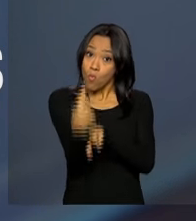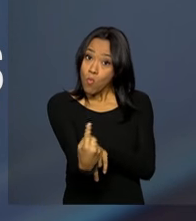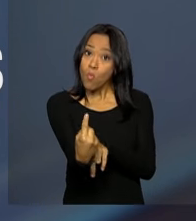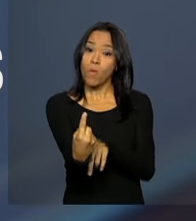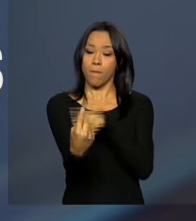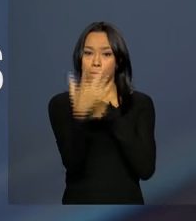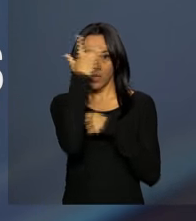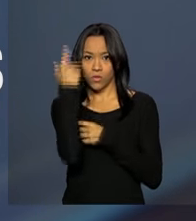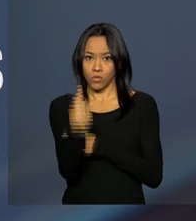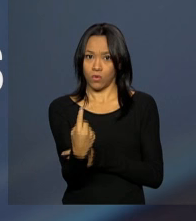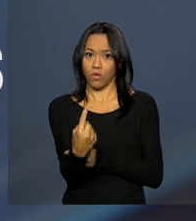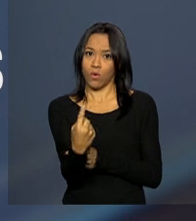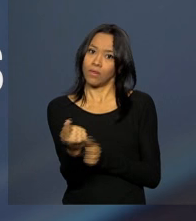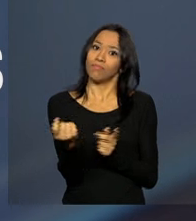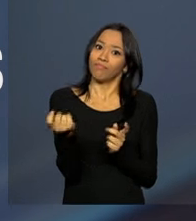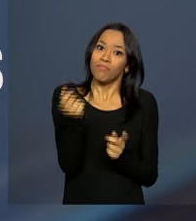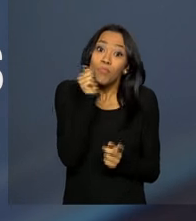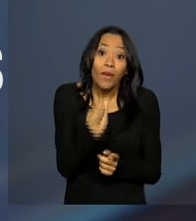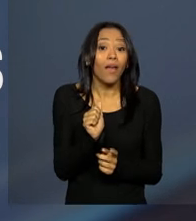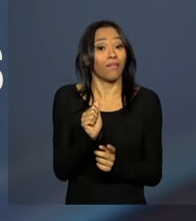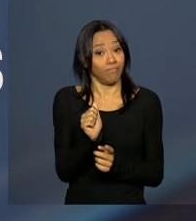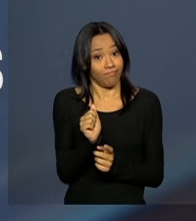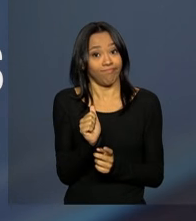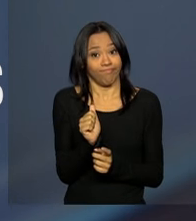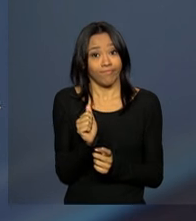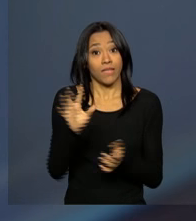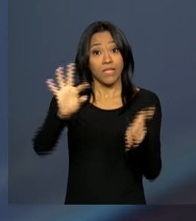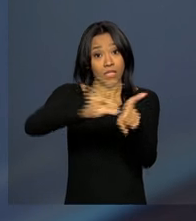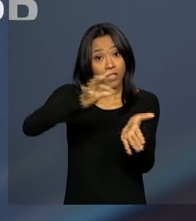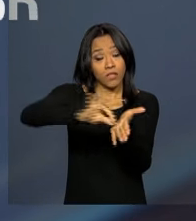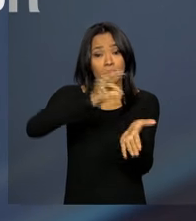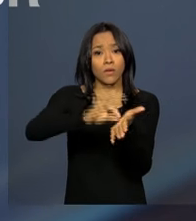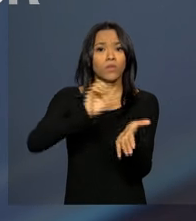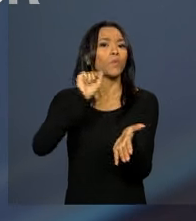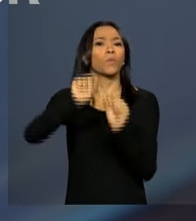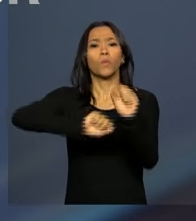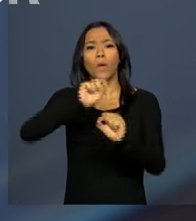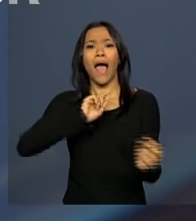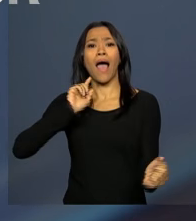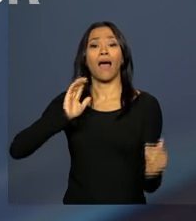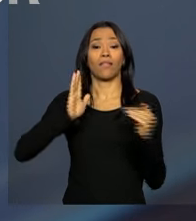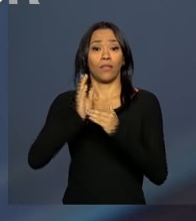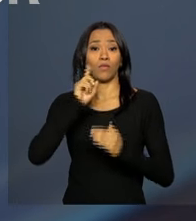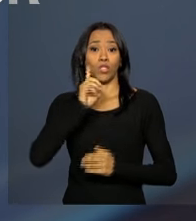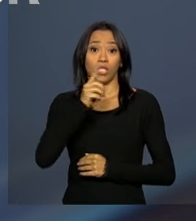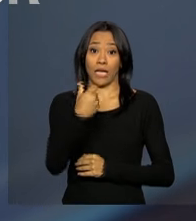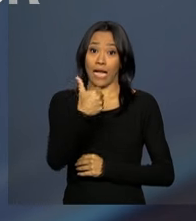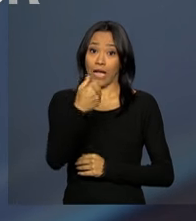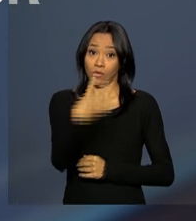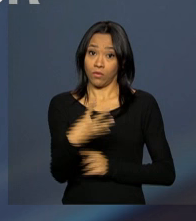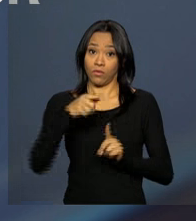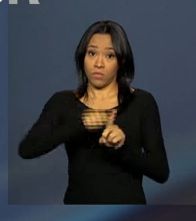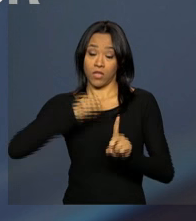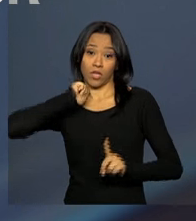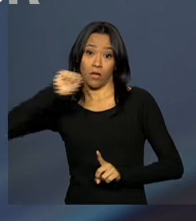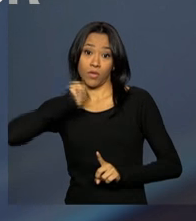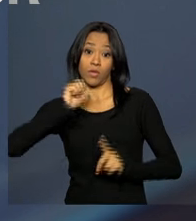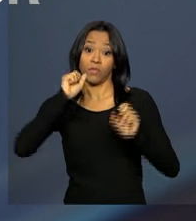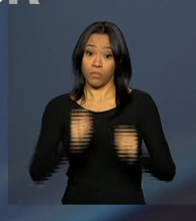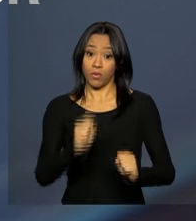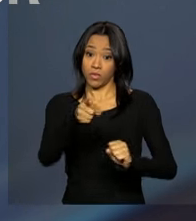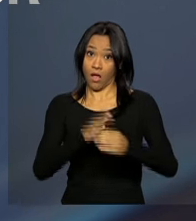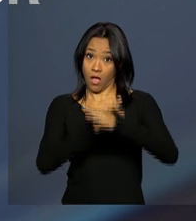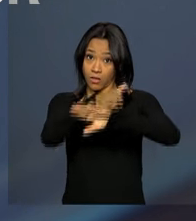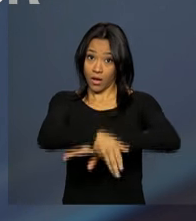integrante do grupo deve ser mulher. As inscrições devem ser feitas até o dia 14 de abril na página do